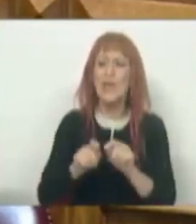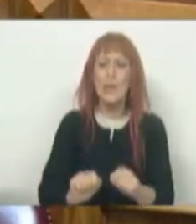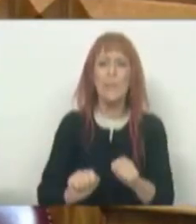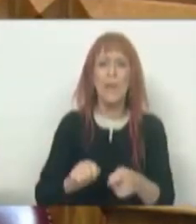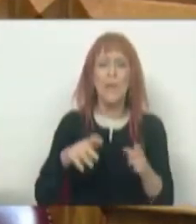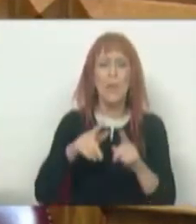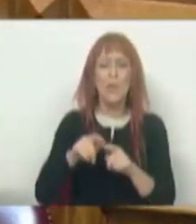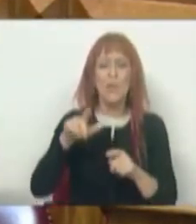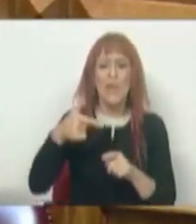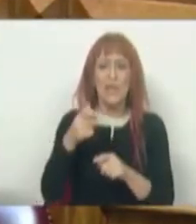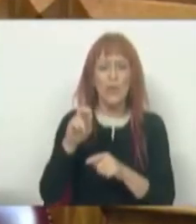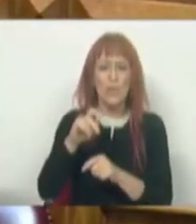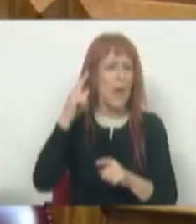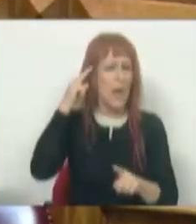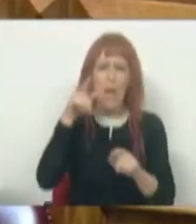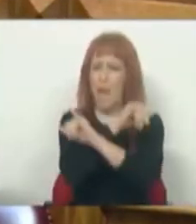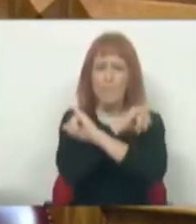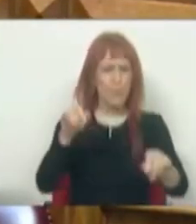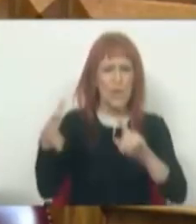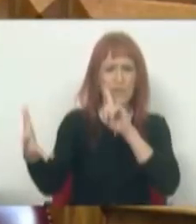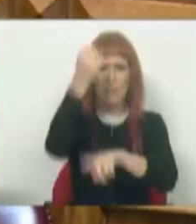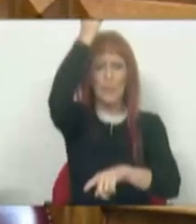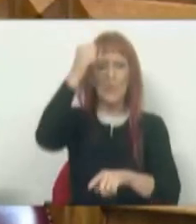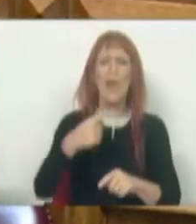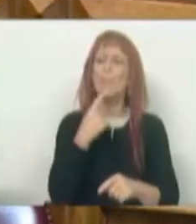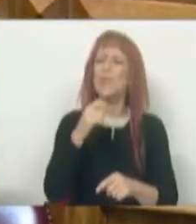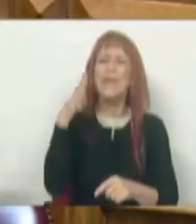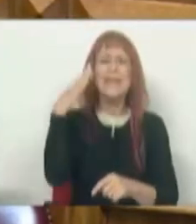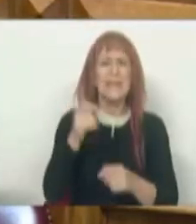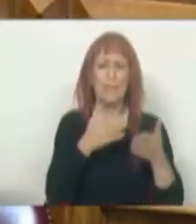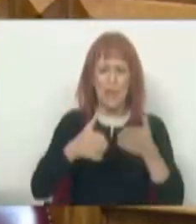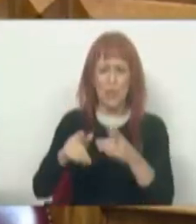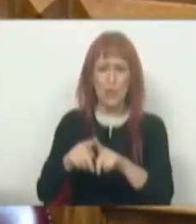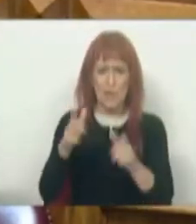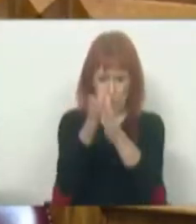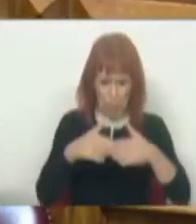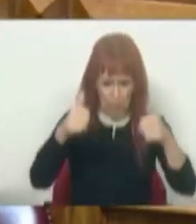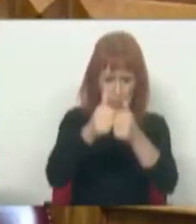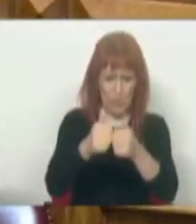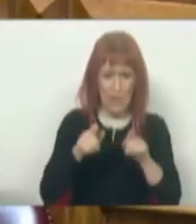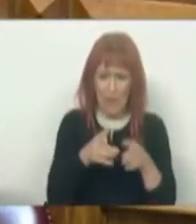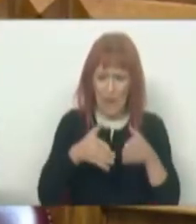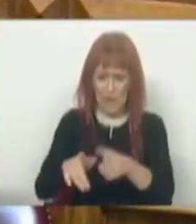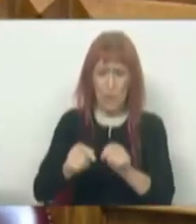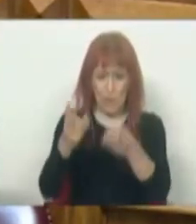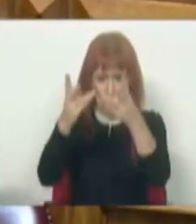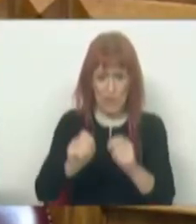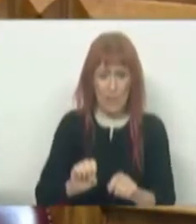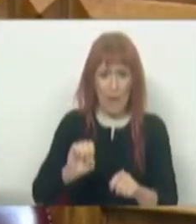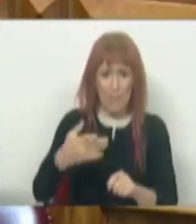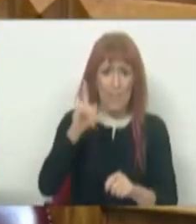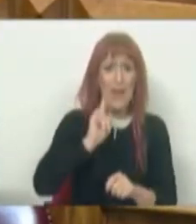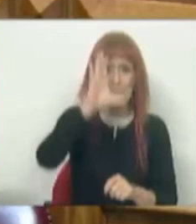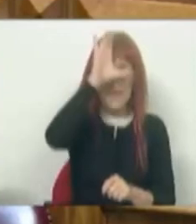impossíveis de atingir. A pergunta é muito simples. A estratégia do Reino Unido, a estratégia orçamental da primeira-ministra Liz